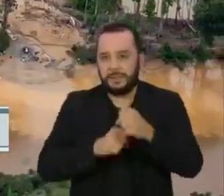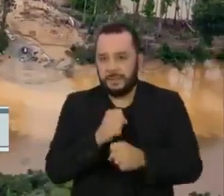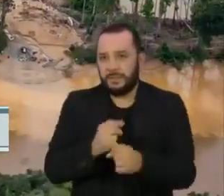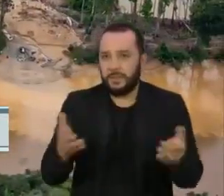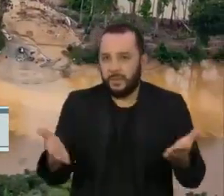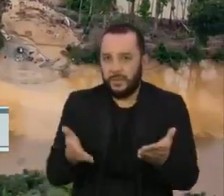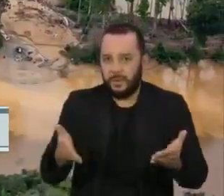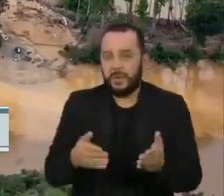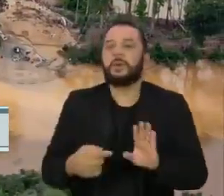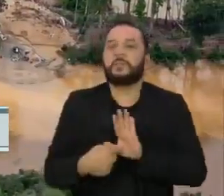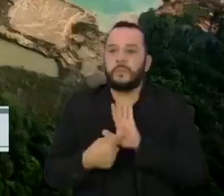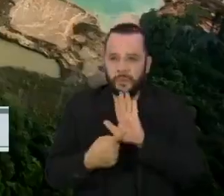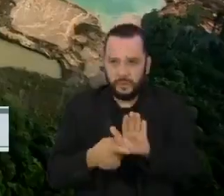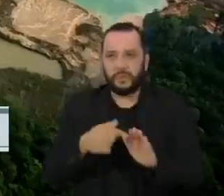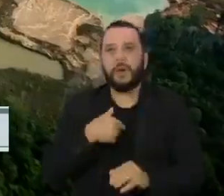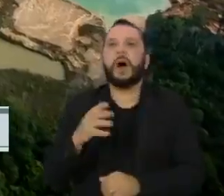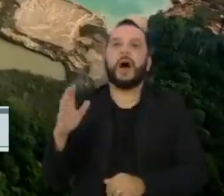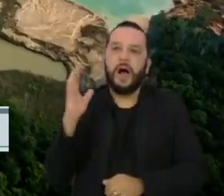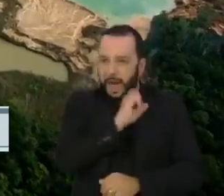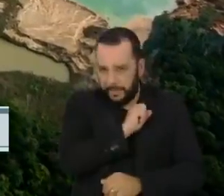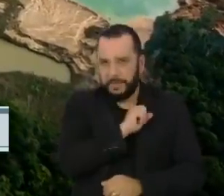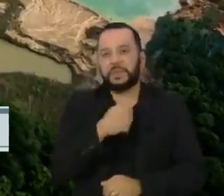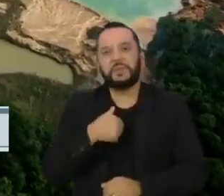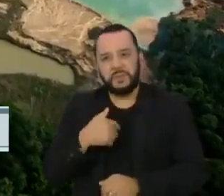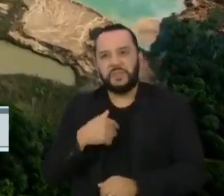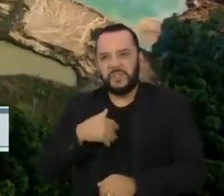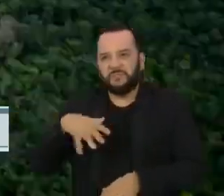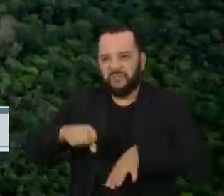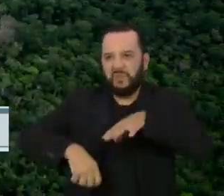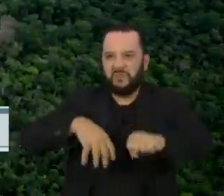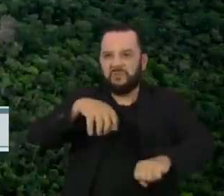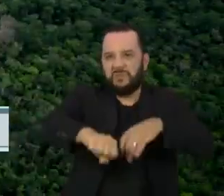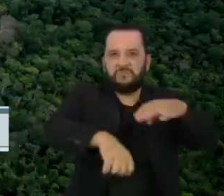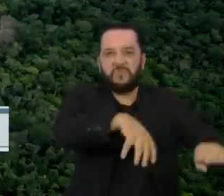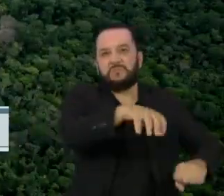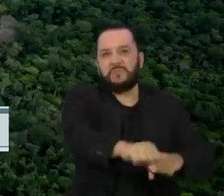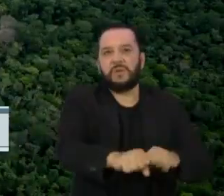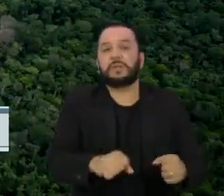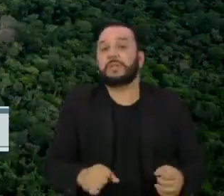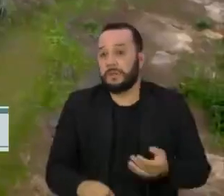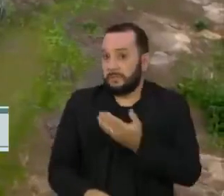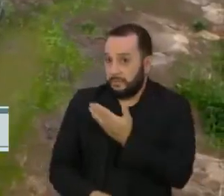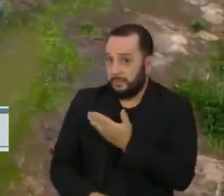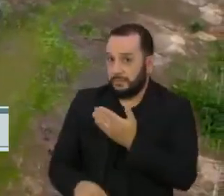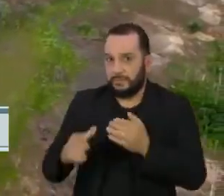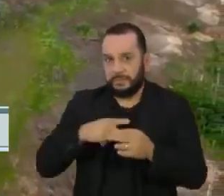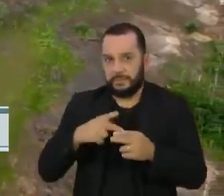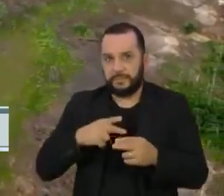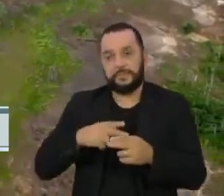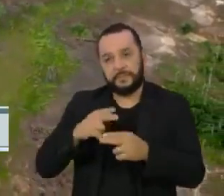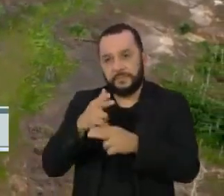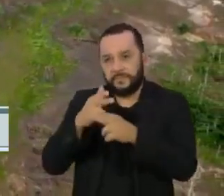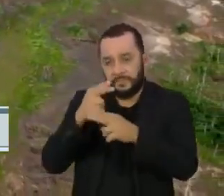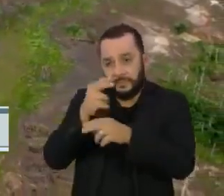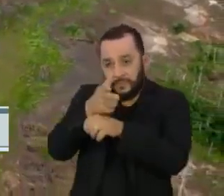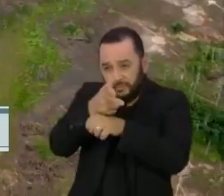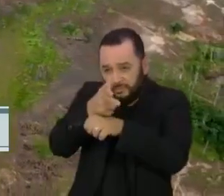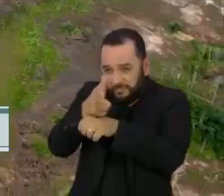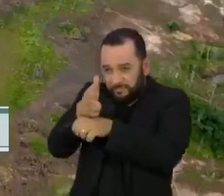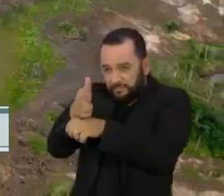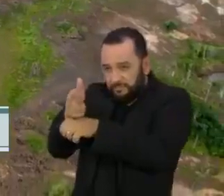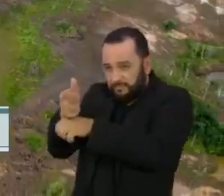que a boiada está passando mais rápido do que nunca. Usando como base cenas produzidas pela constelação Planet,